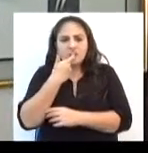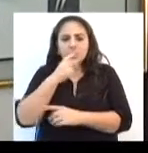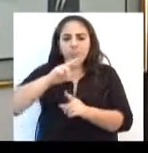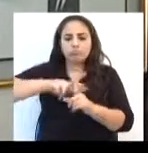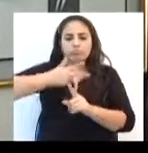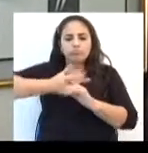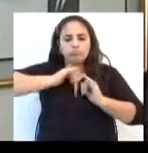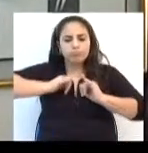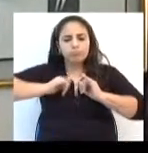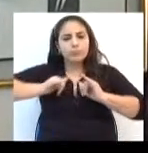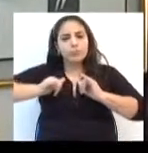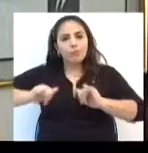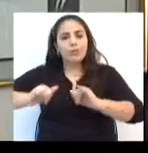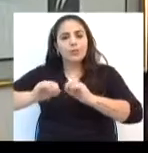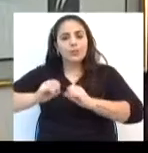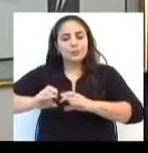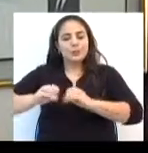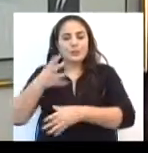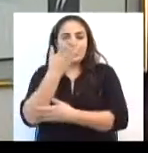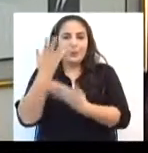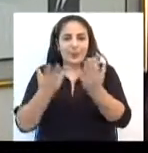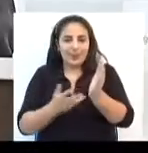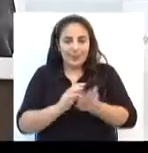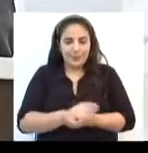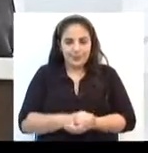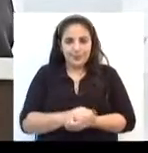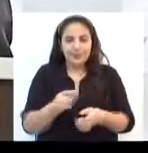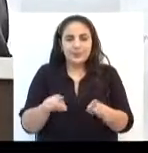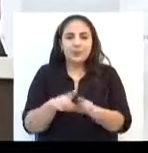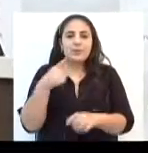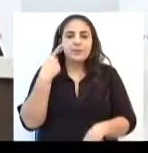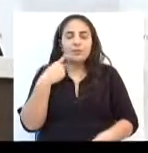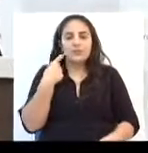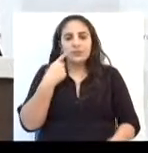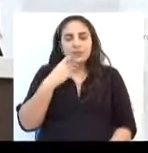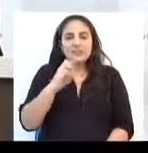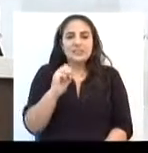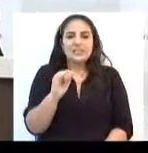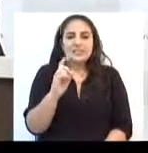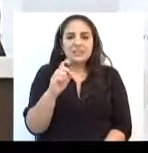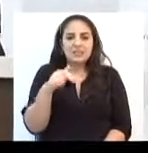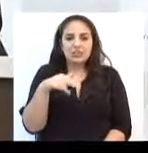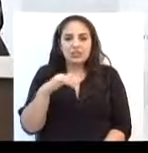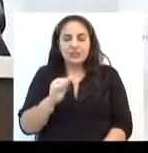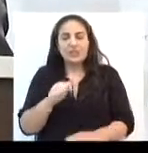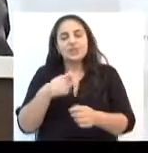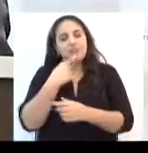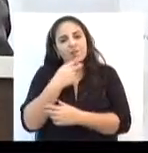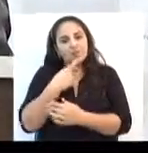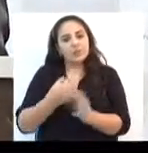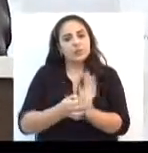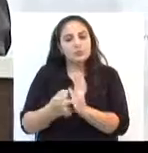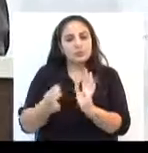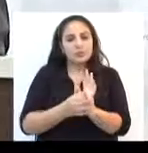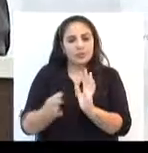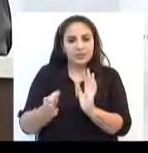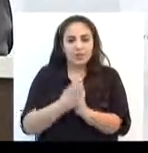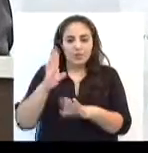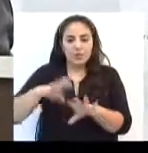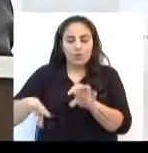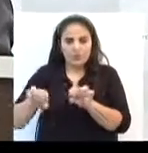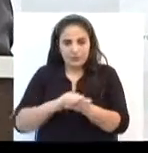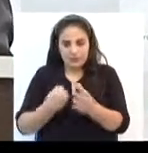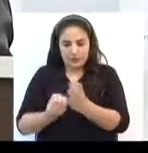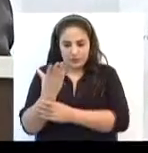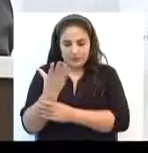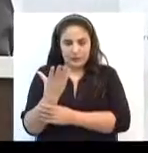multiplicadoras da educação ambiental. E o vereador Sidney Ávila comentou que sugeriu a formação da Patrulha